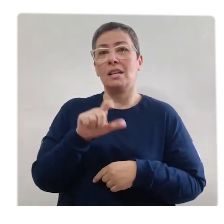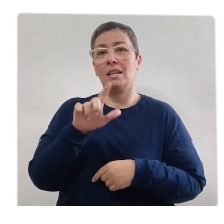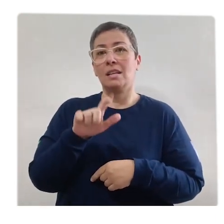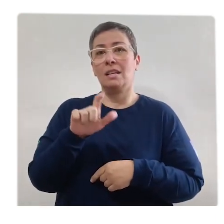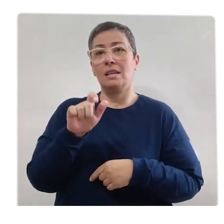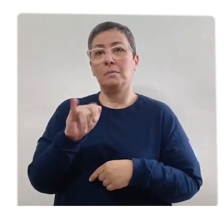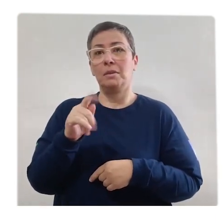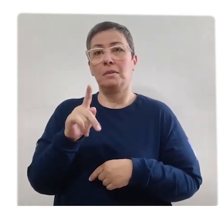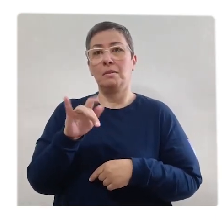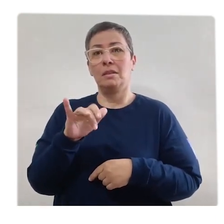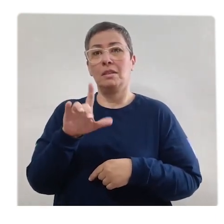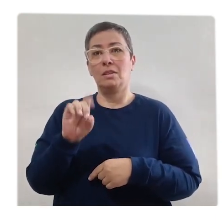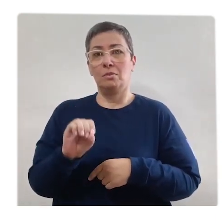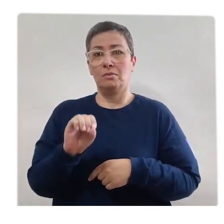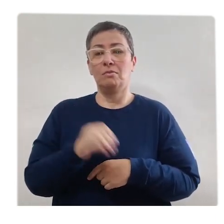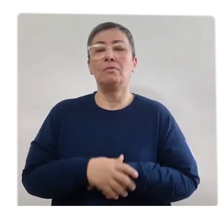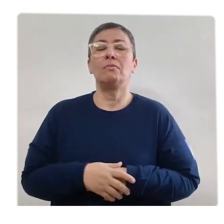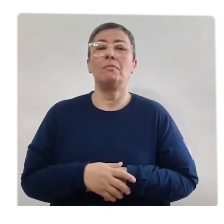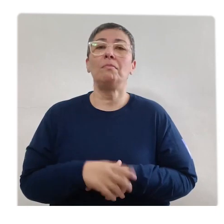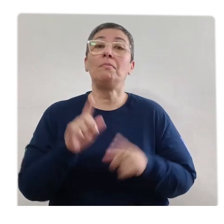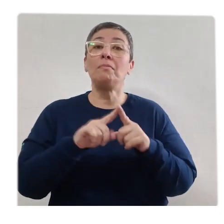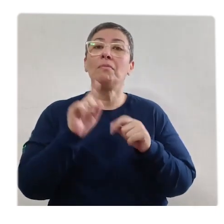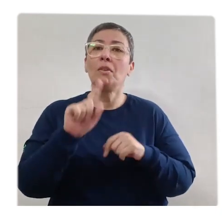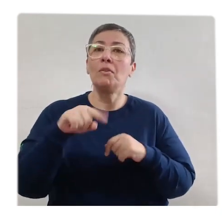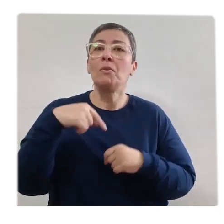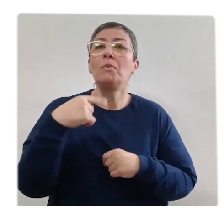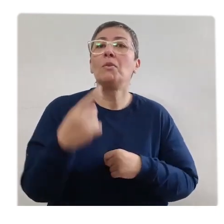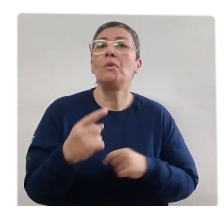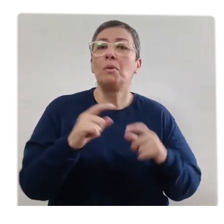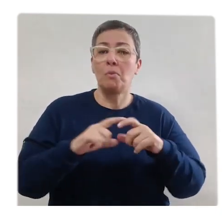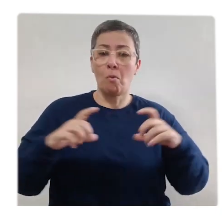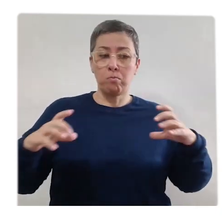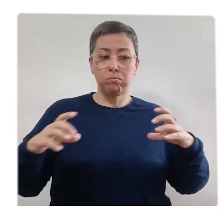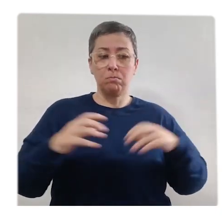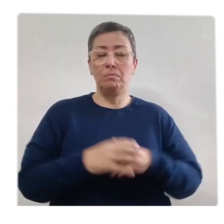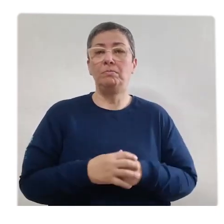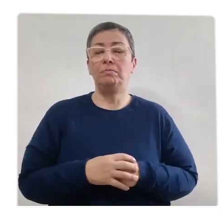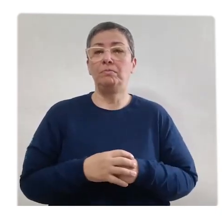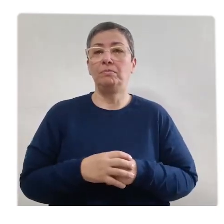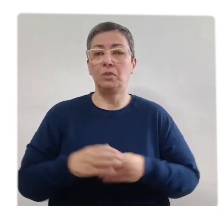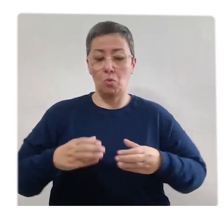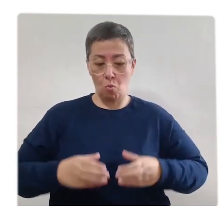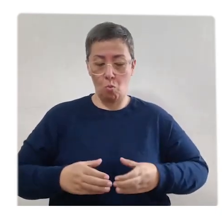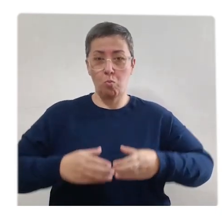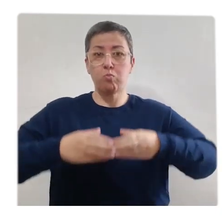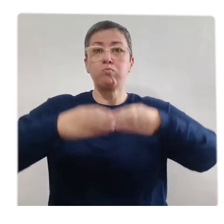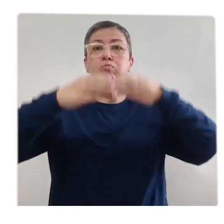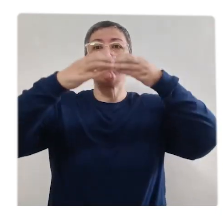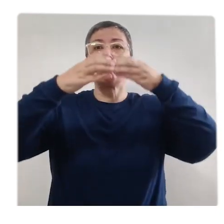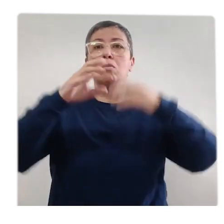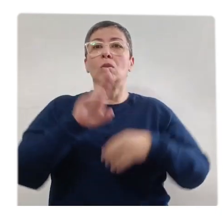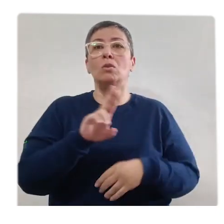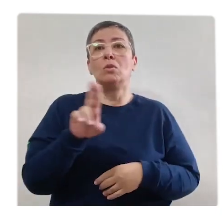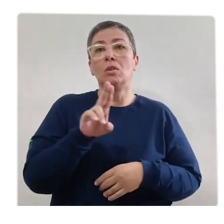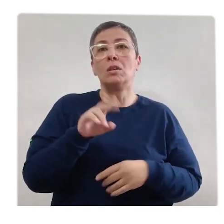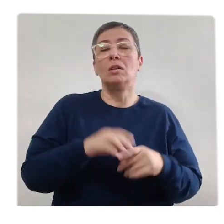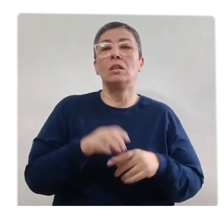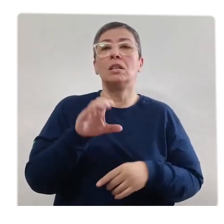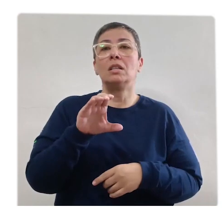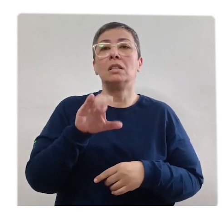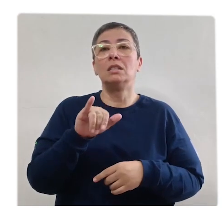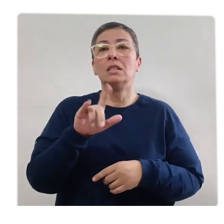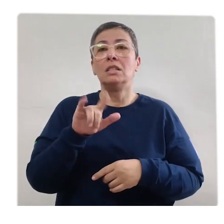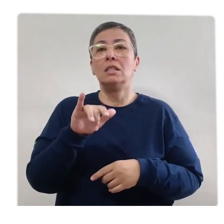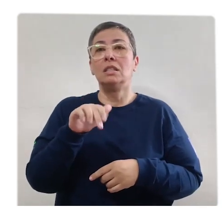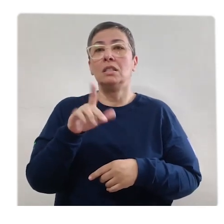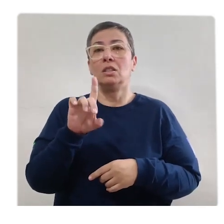o próximo sólido geométrico O nome desse sólido